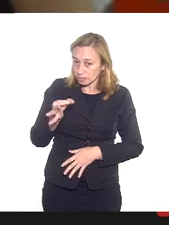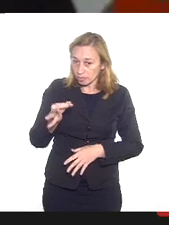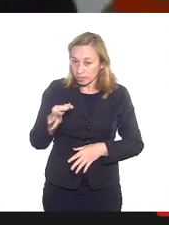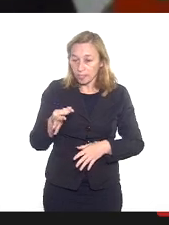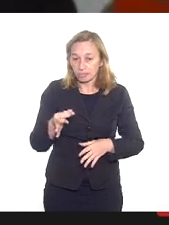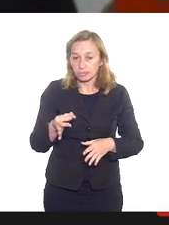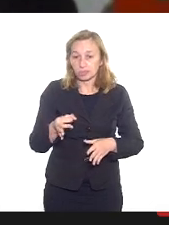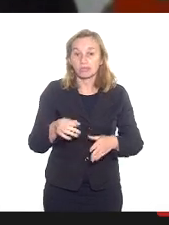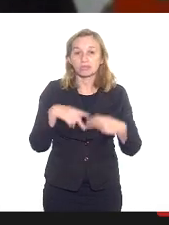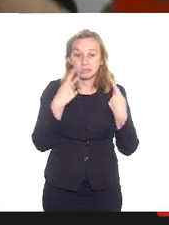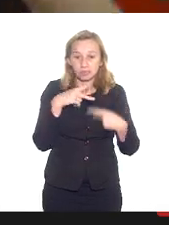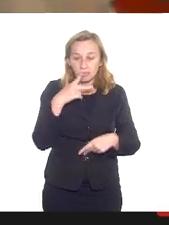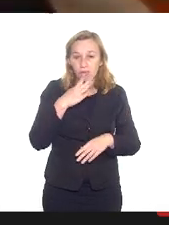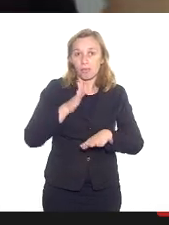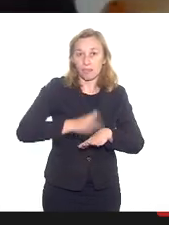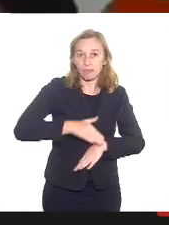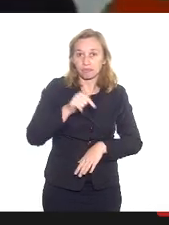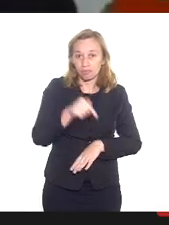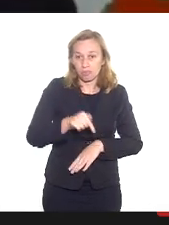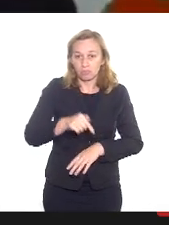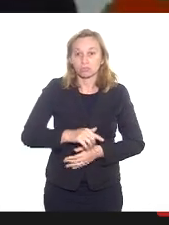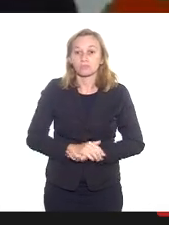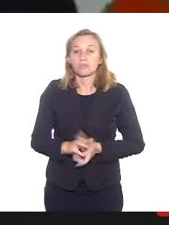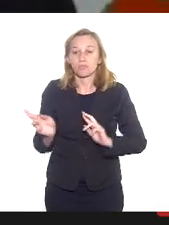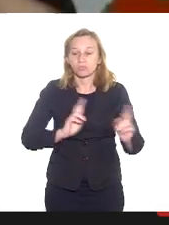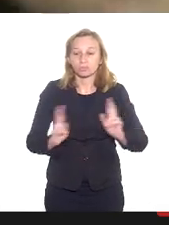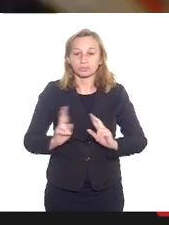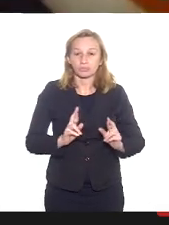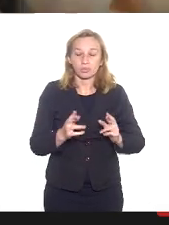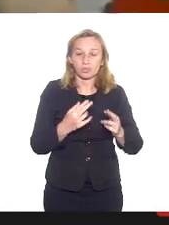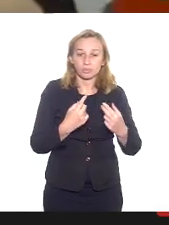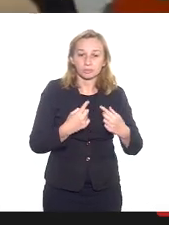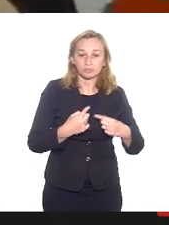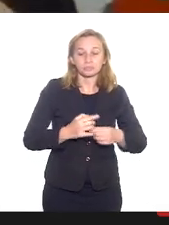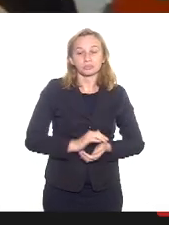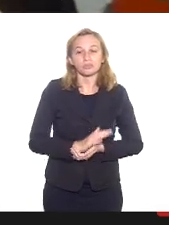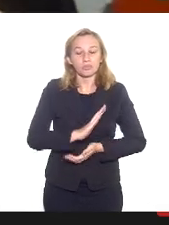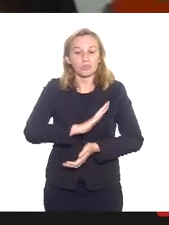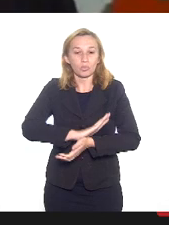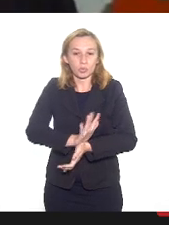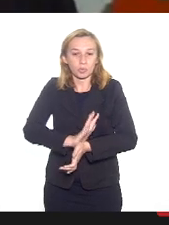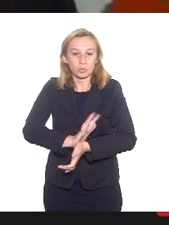sendo aqui muito falada em relação aos ataques para que